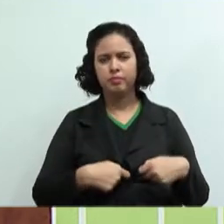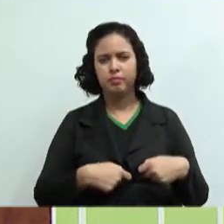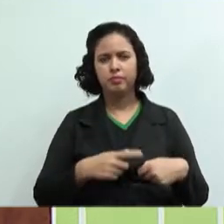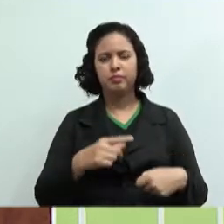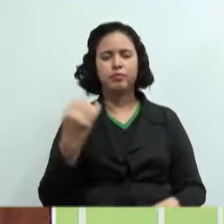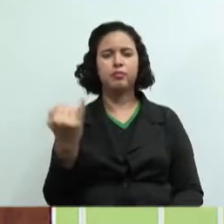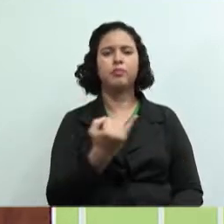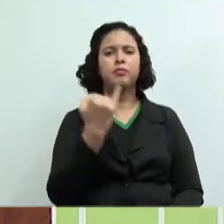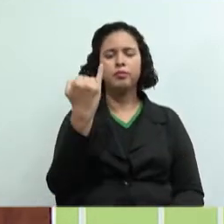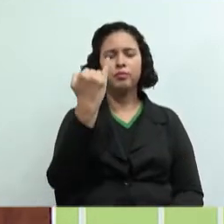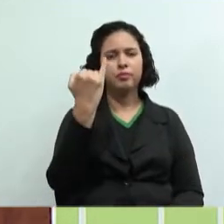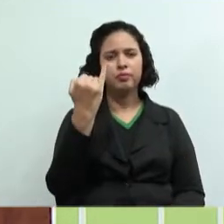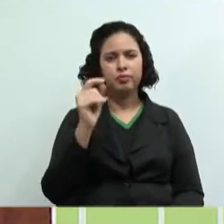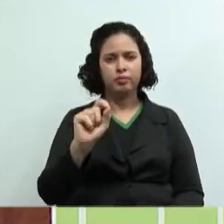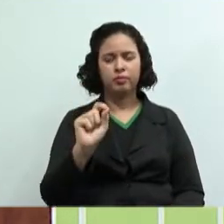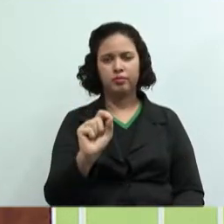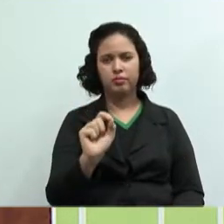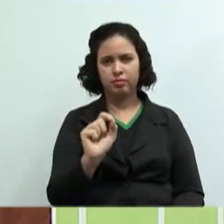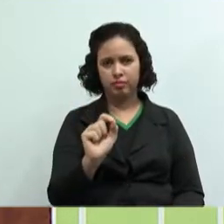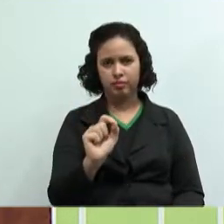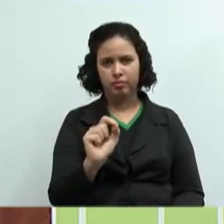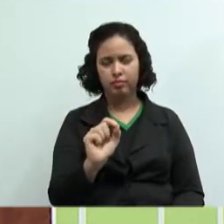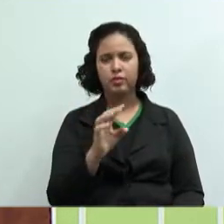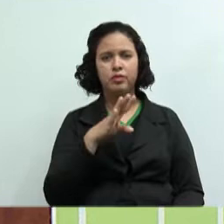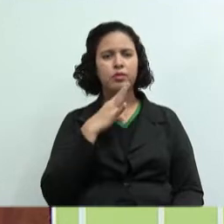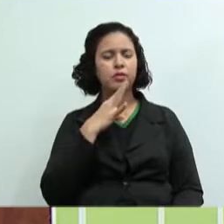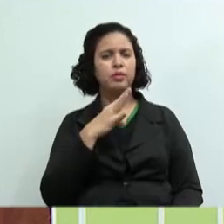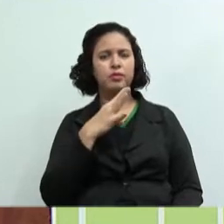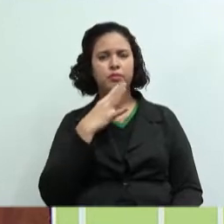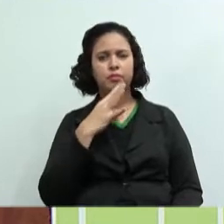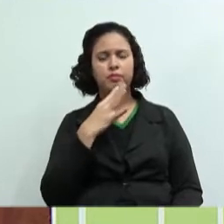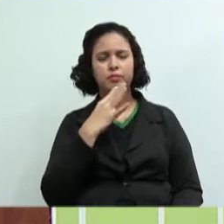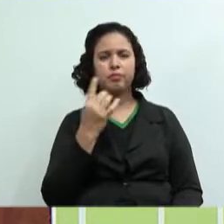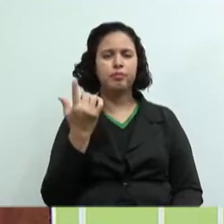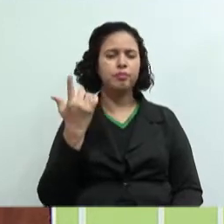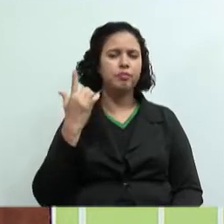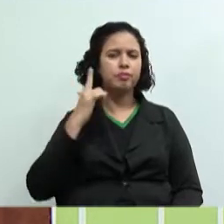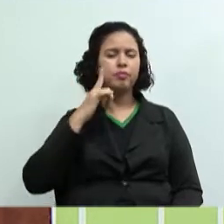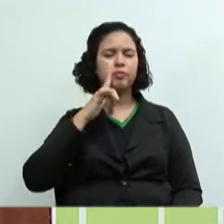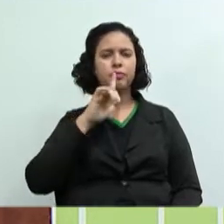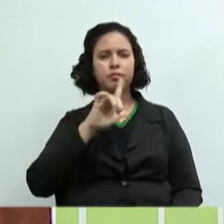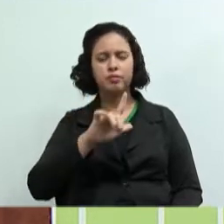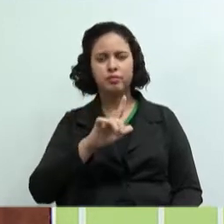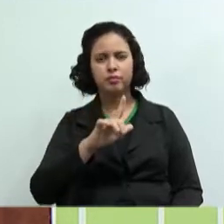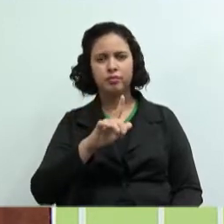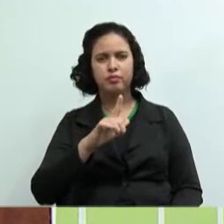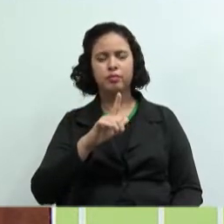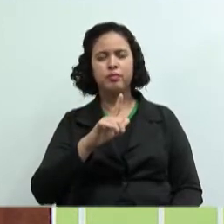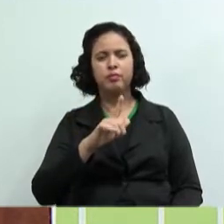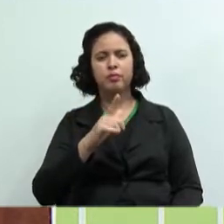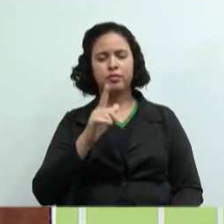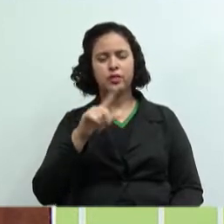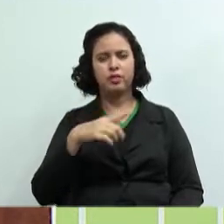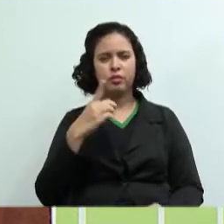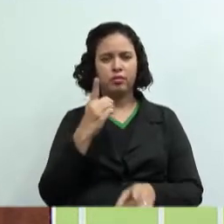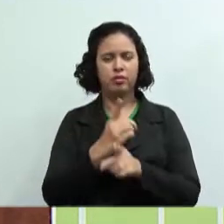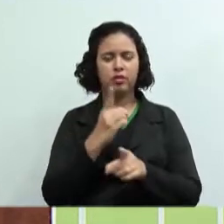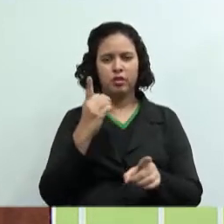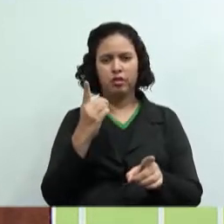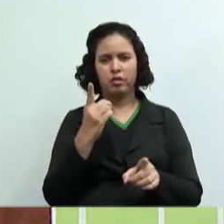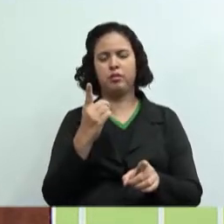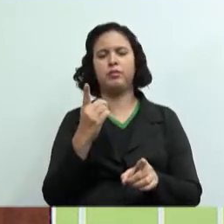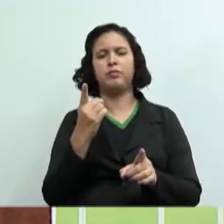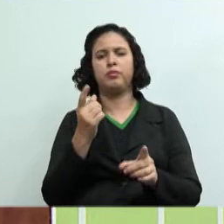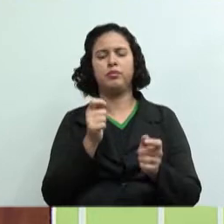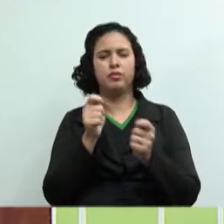importante esses conhecimentos para você o quê? Para você determinar um controle, a questão do